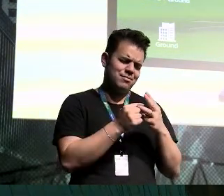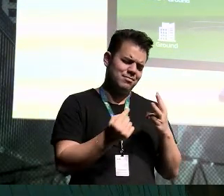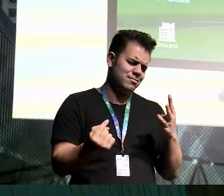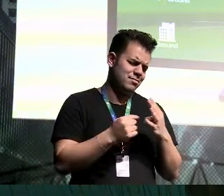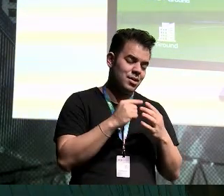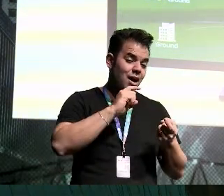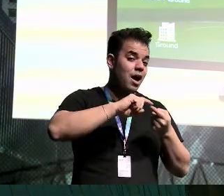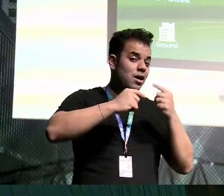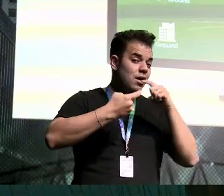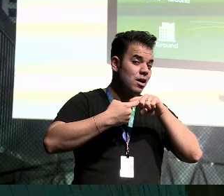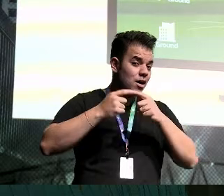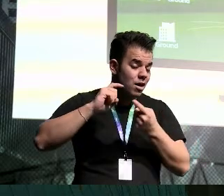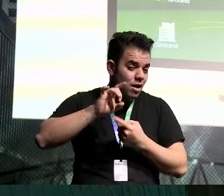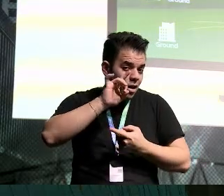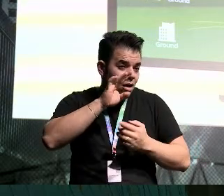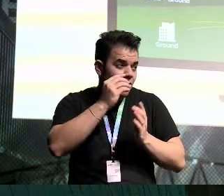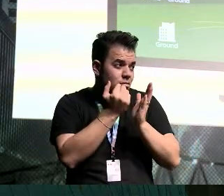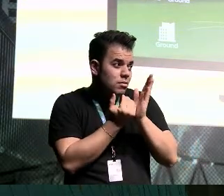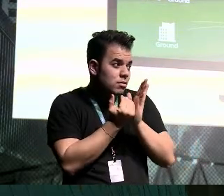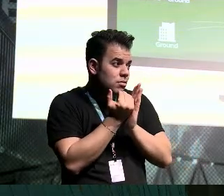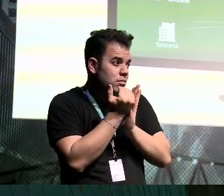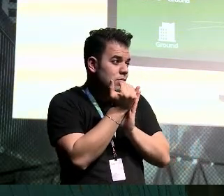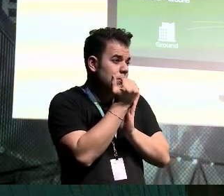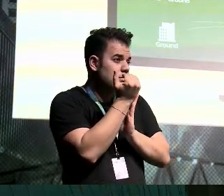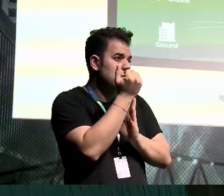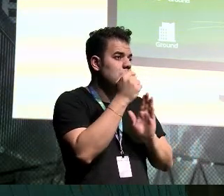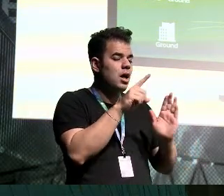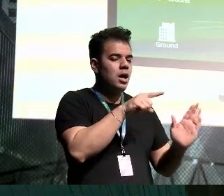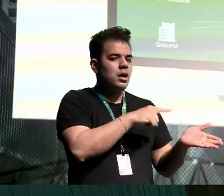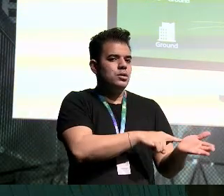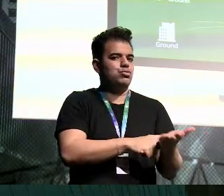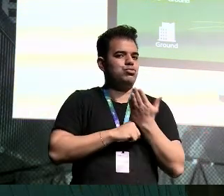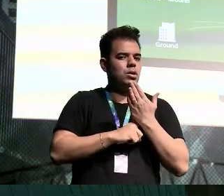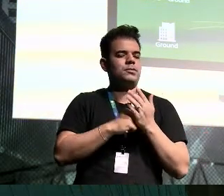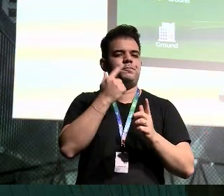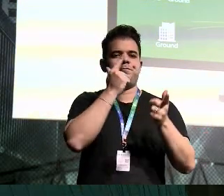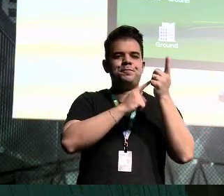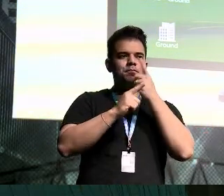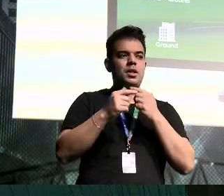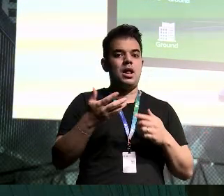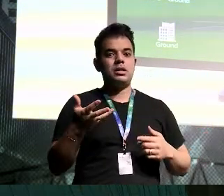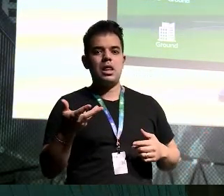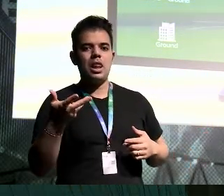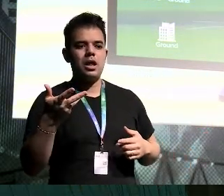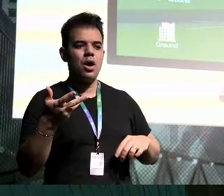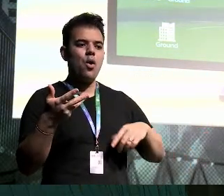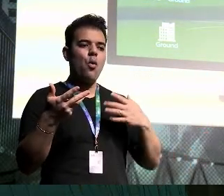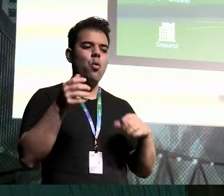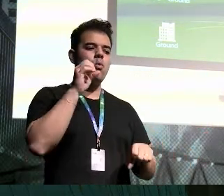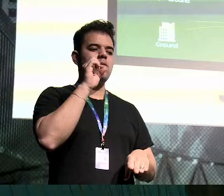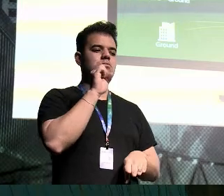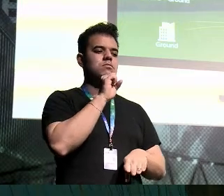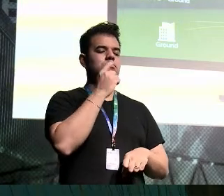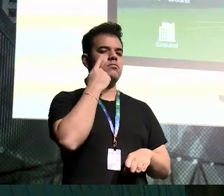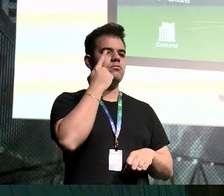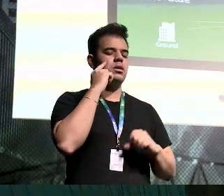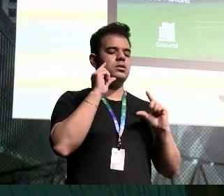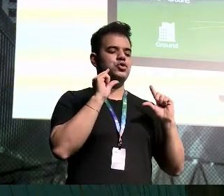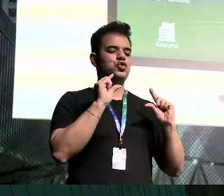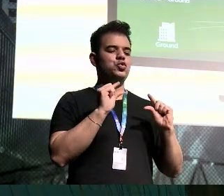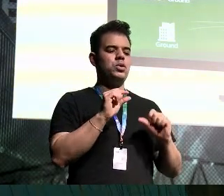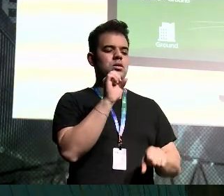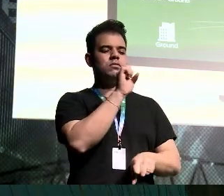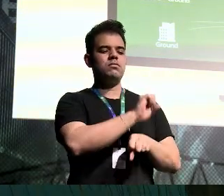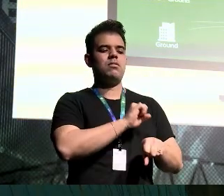hiperatomação vai tratar tudo isso e nos ajudar, se é hora de acelerar o negócio ou se é hora de reduzir o